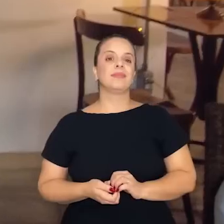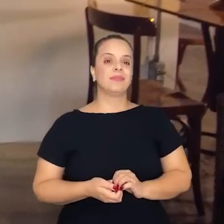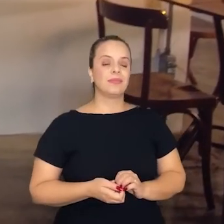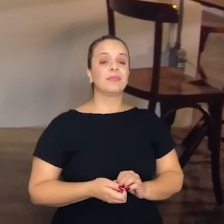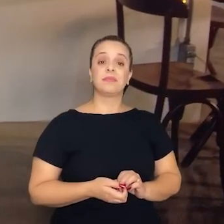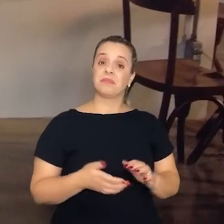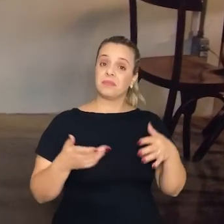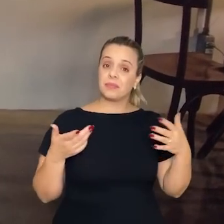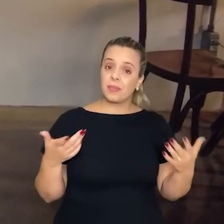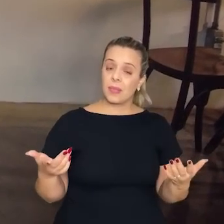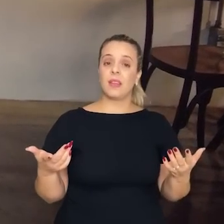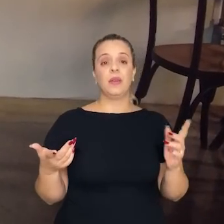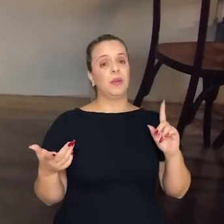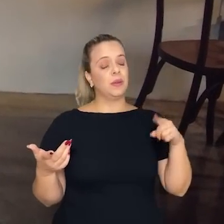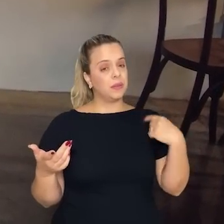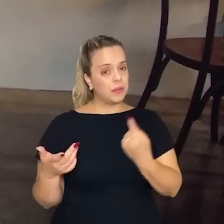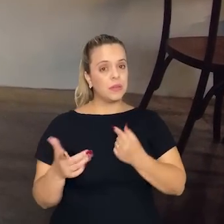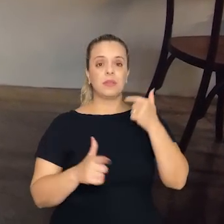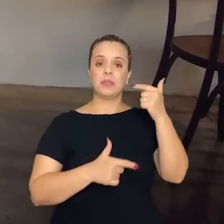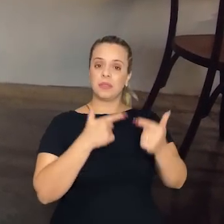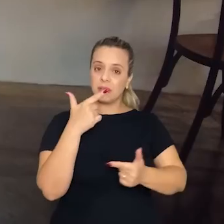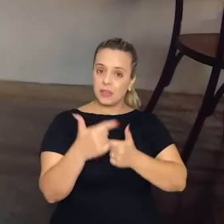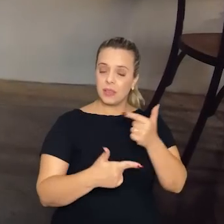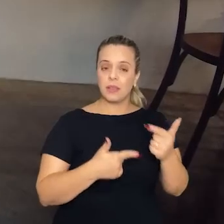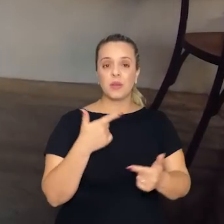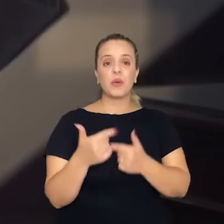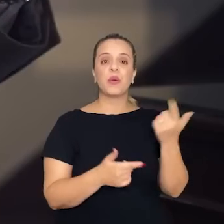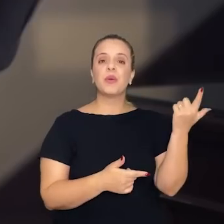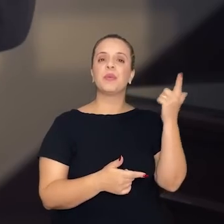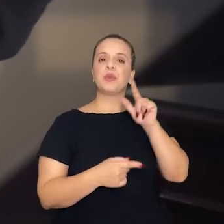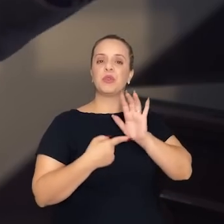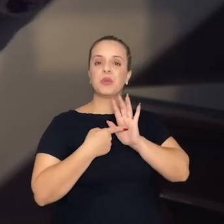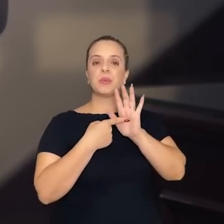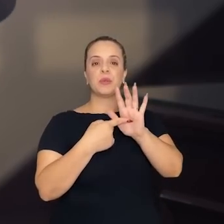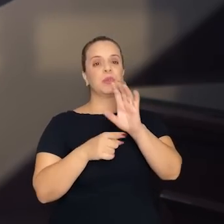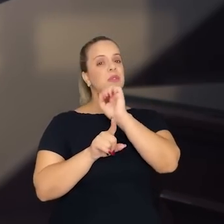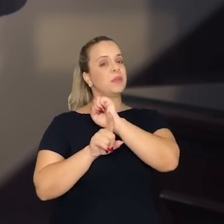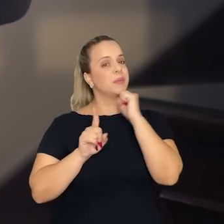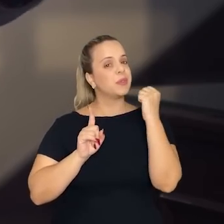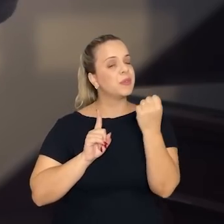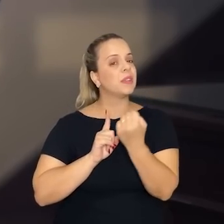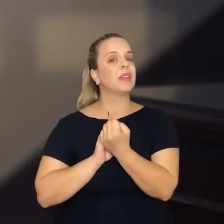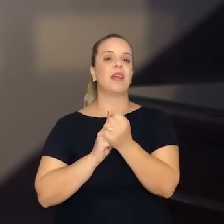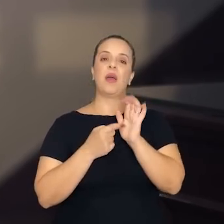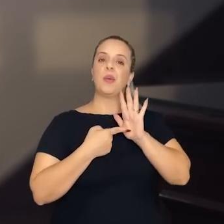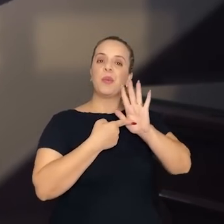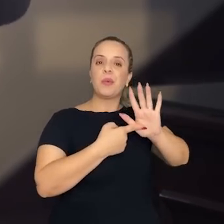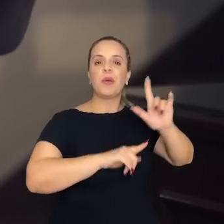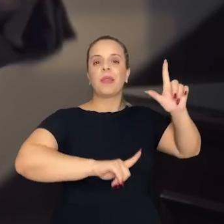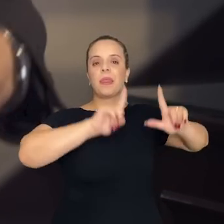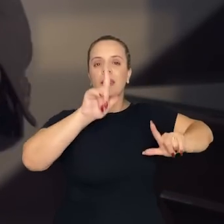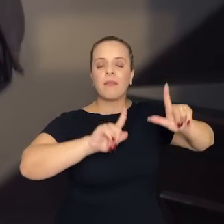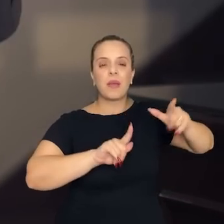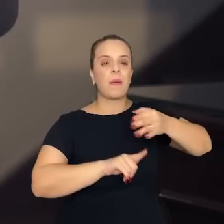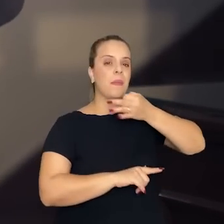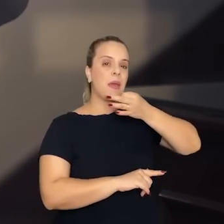Então nós estamos trabalhando para dar uma amostra para a sociedade, para a imprensa, para os